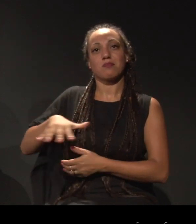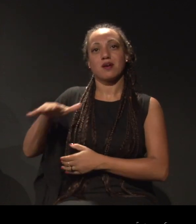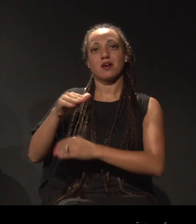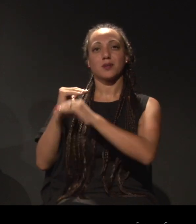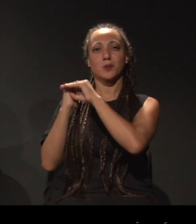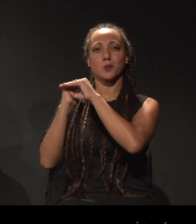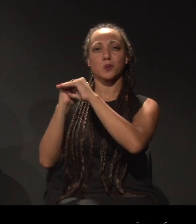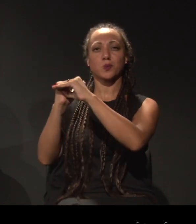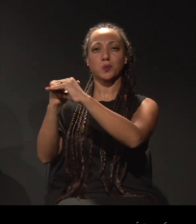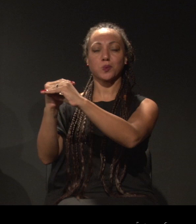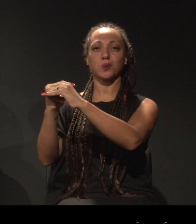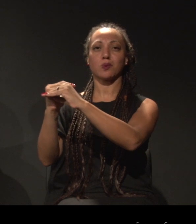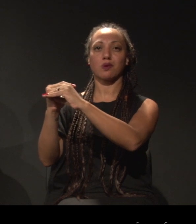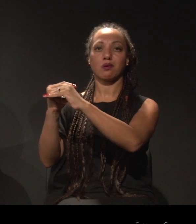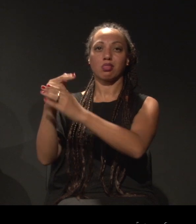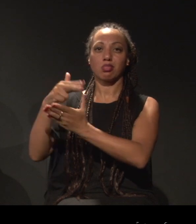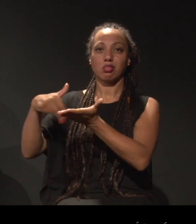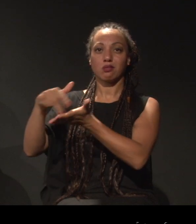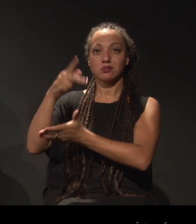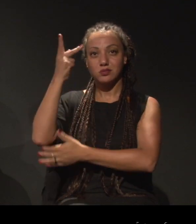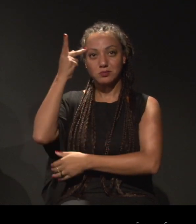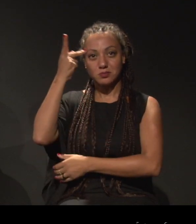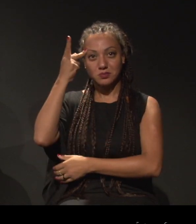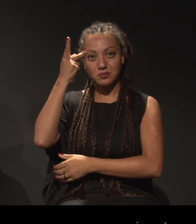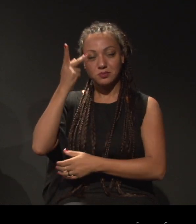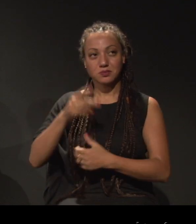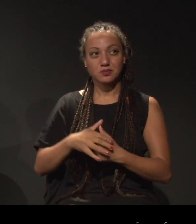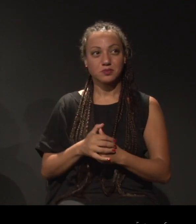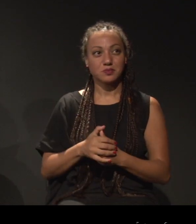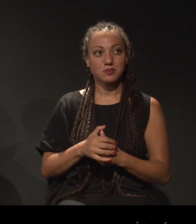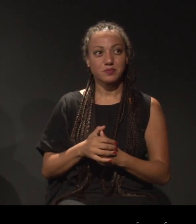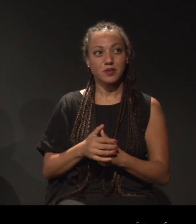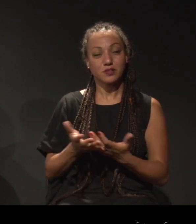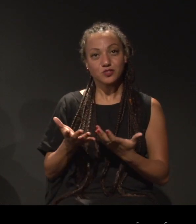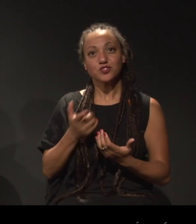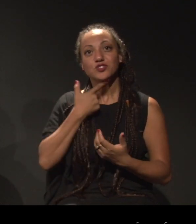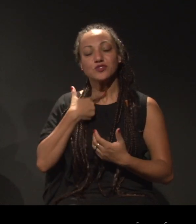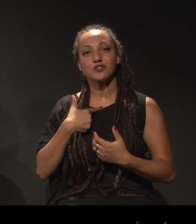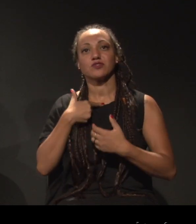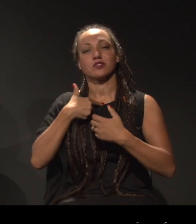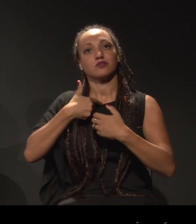hegemônico, da dança de São Paulo. A gente quer conversar.